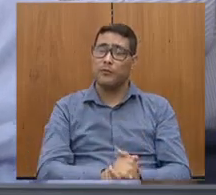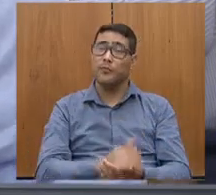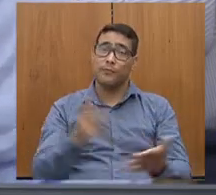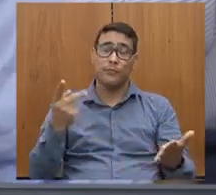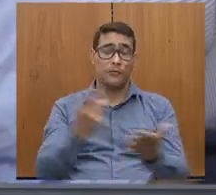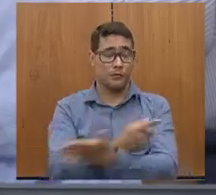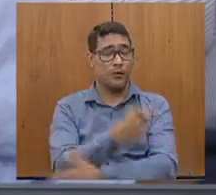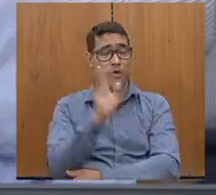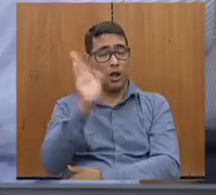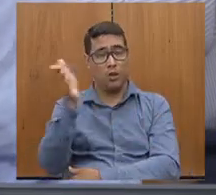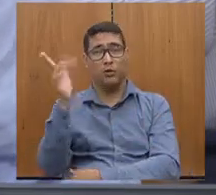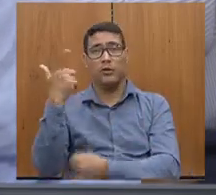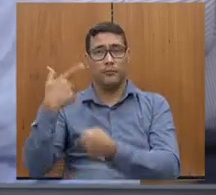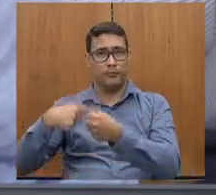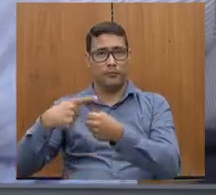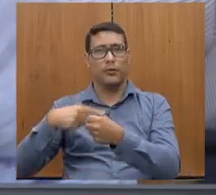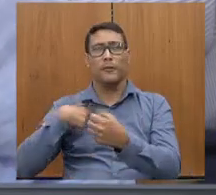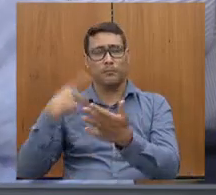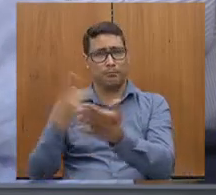Zurucoia.